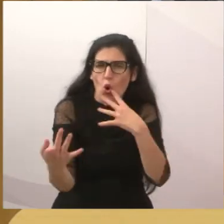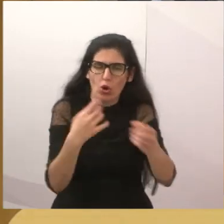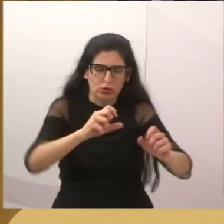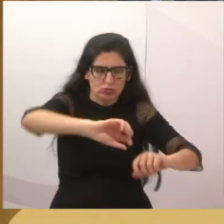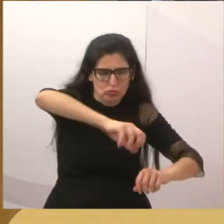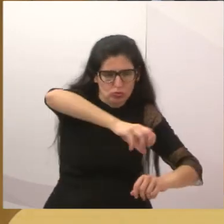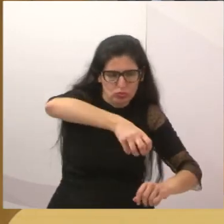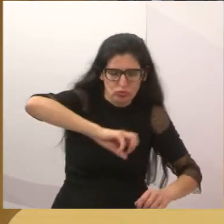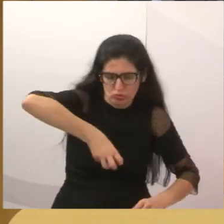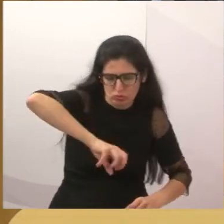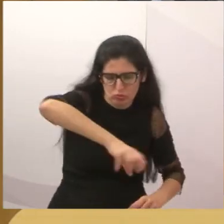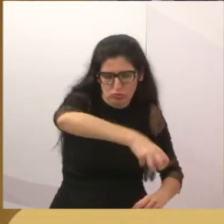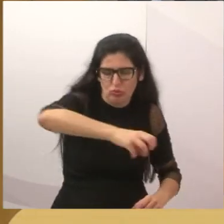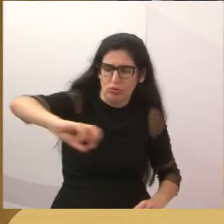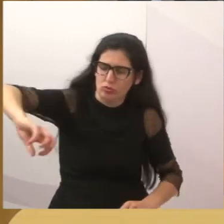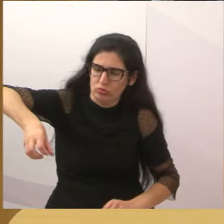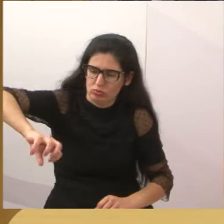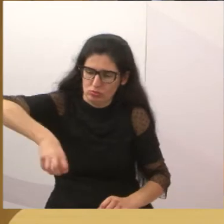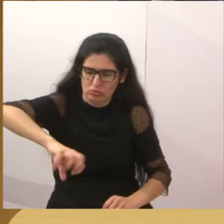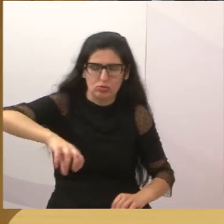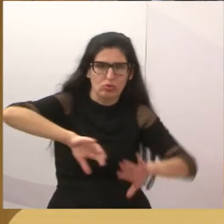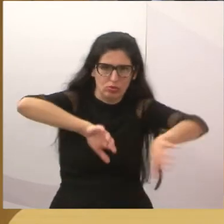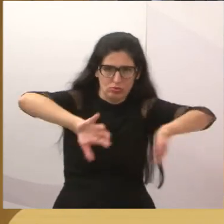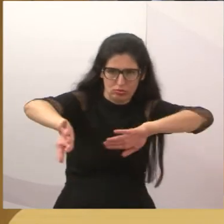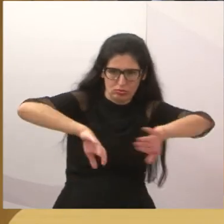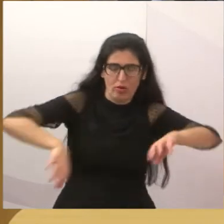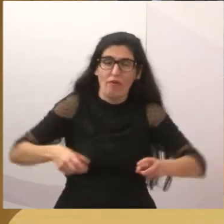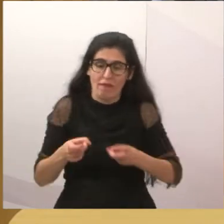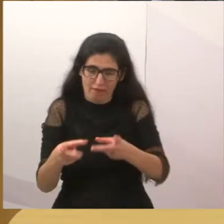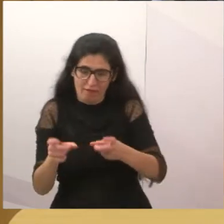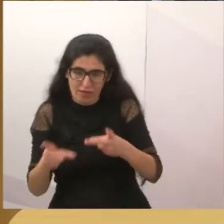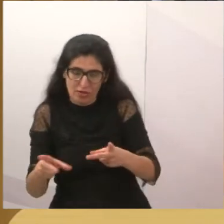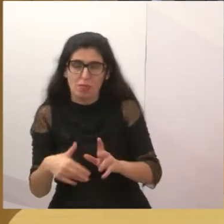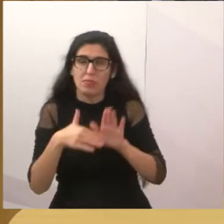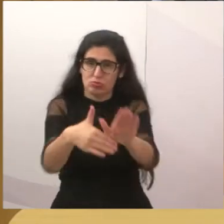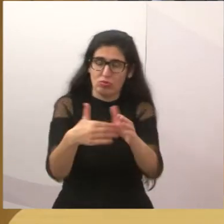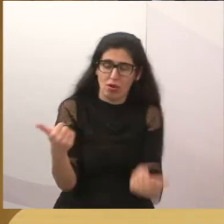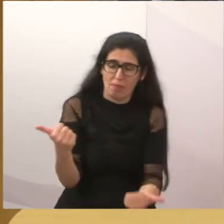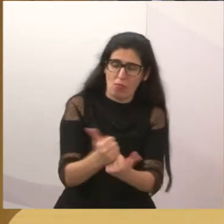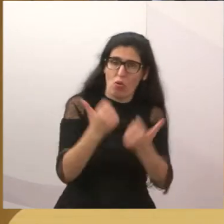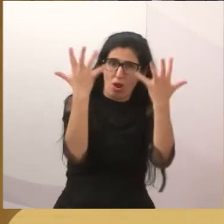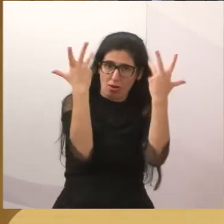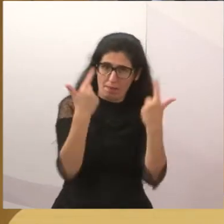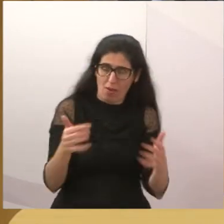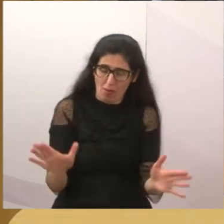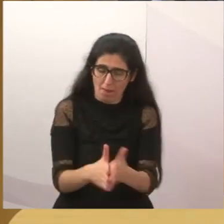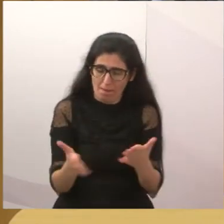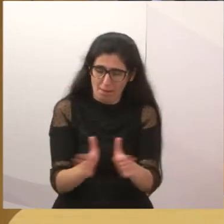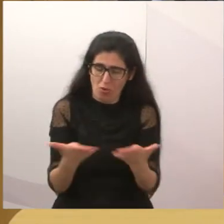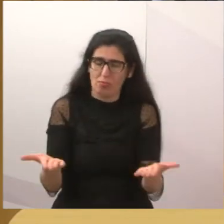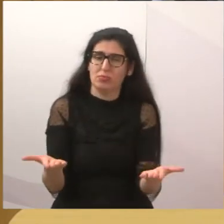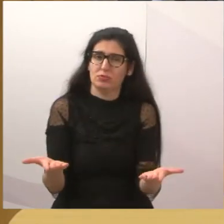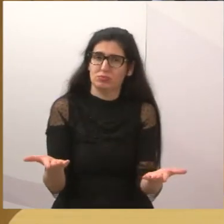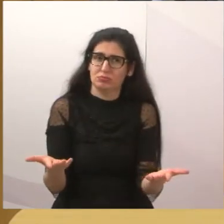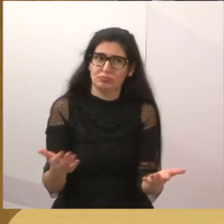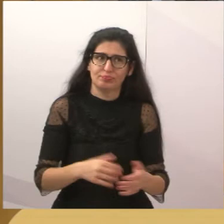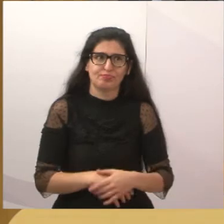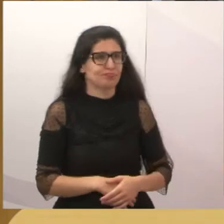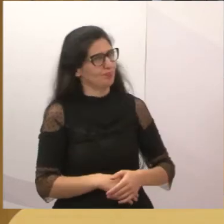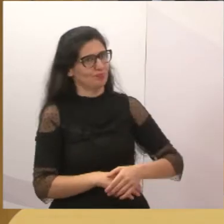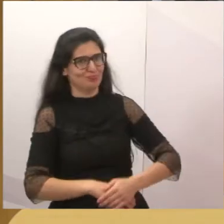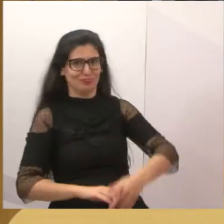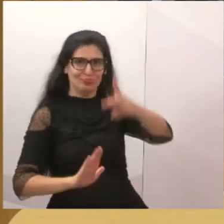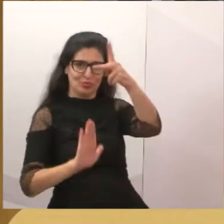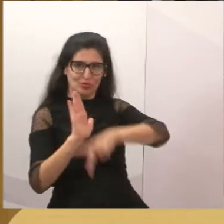animal. Então, recolha as suas tampinhas e entre em contato com a gente. Para poder estar buscando essas tampinhas. Vai ser um